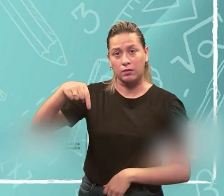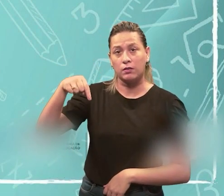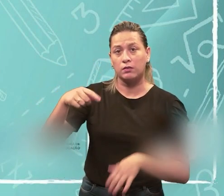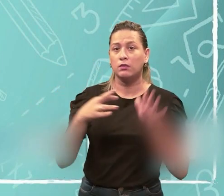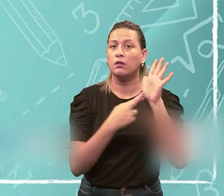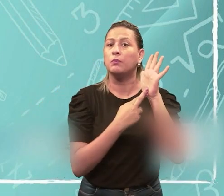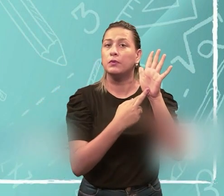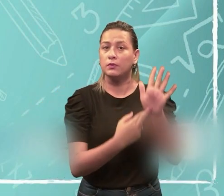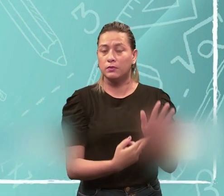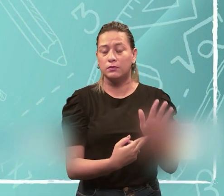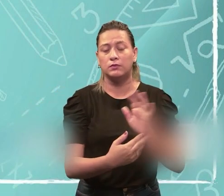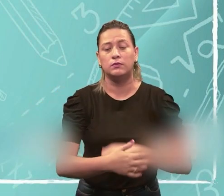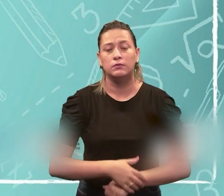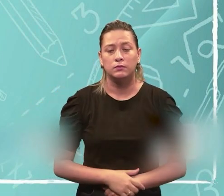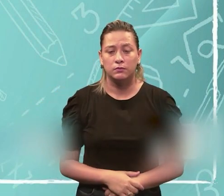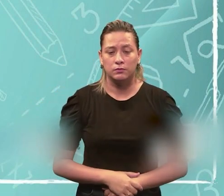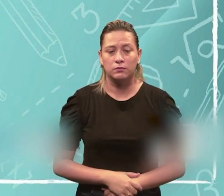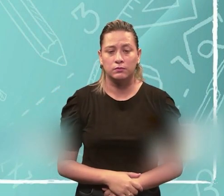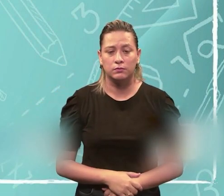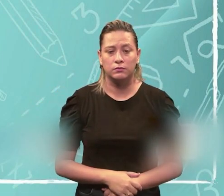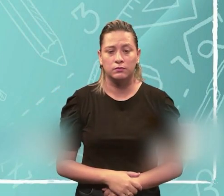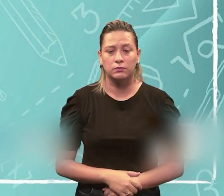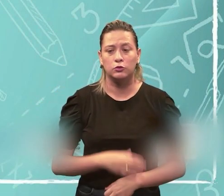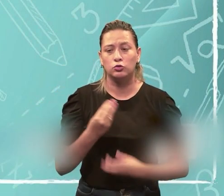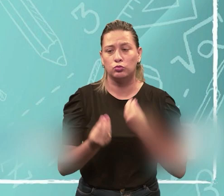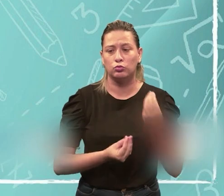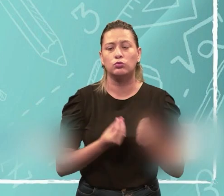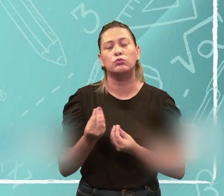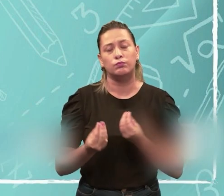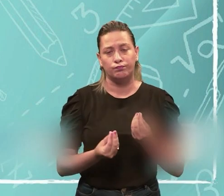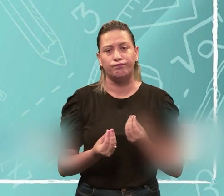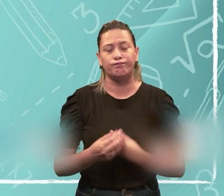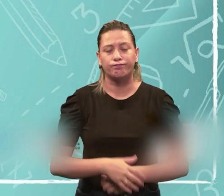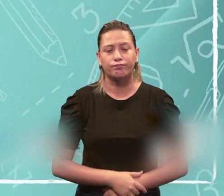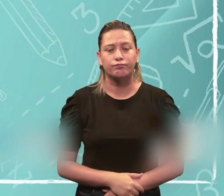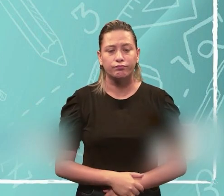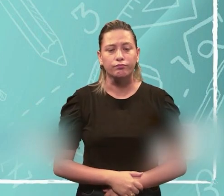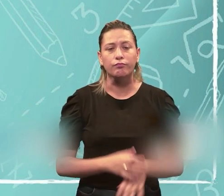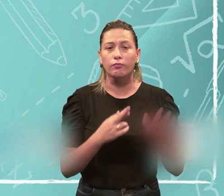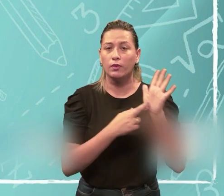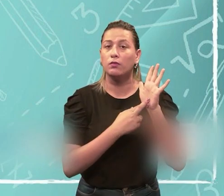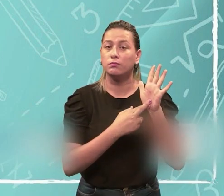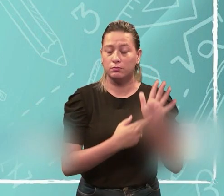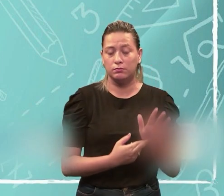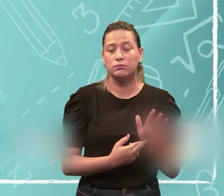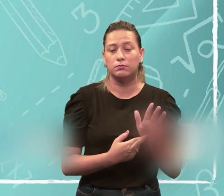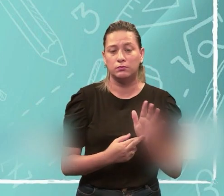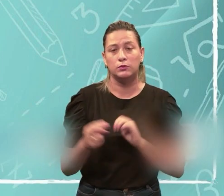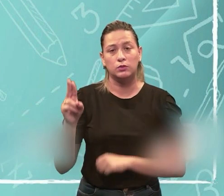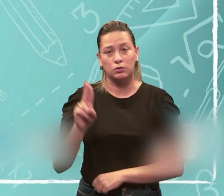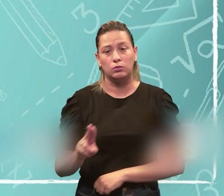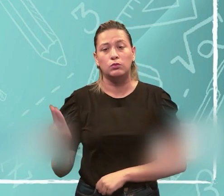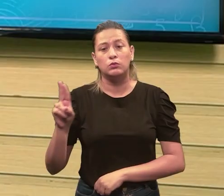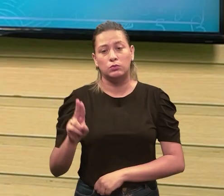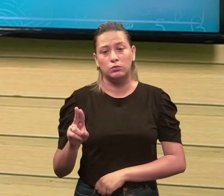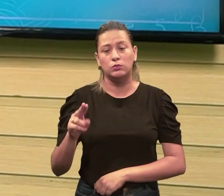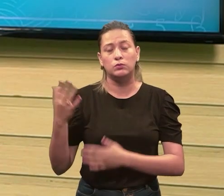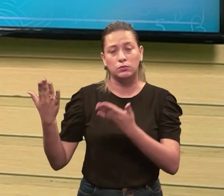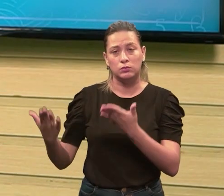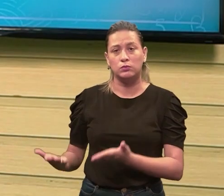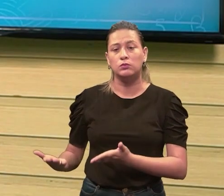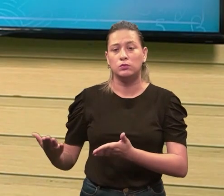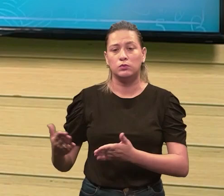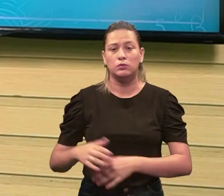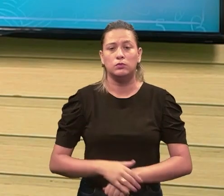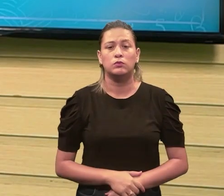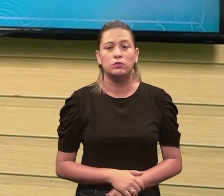representação, né? De como essa corrente contínua é representada através desse diagrama. Então, vocês